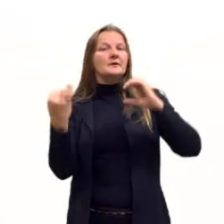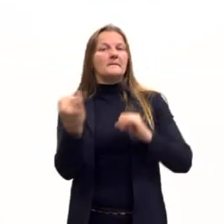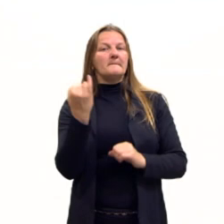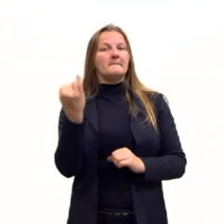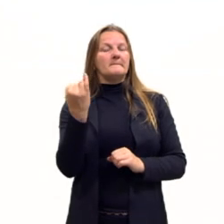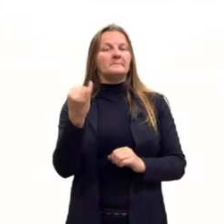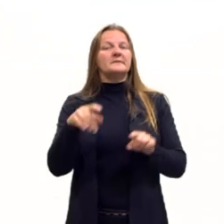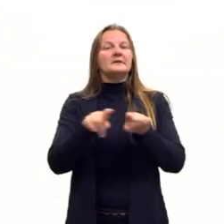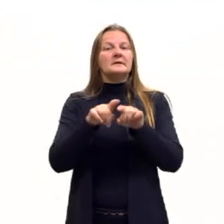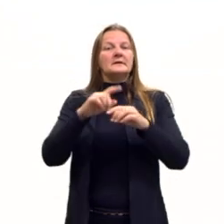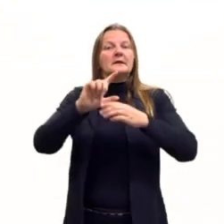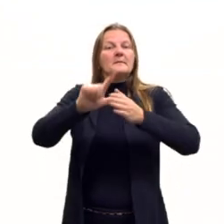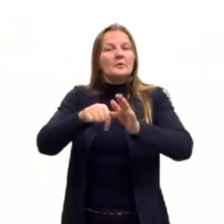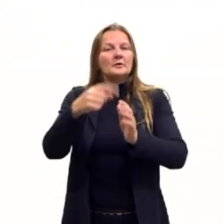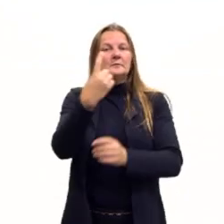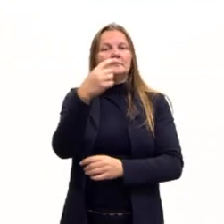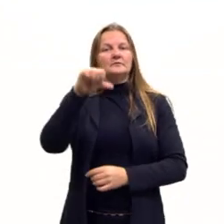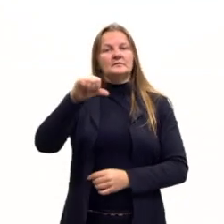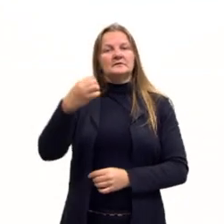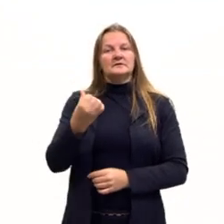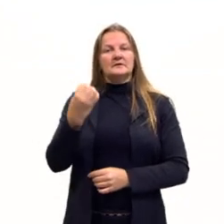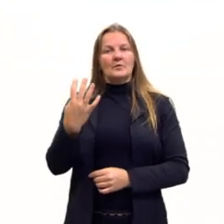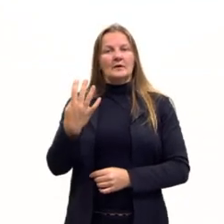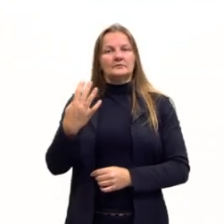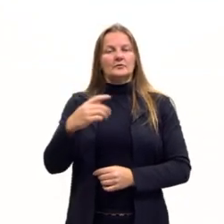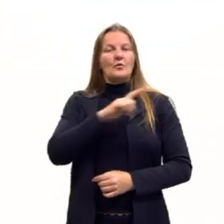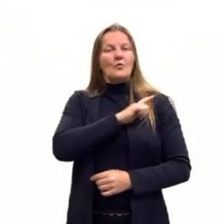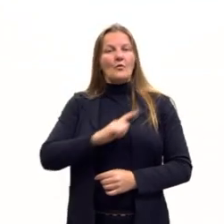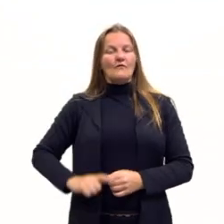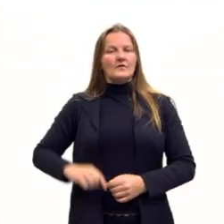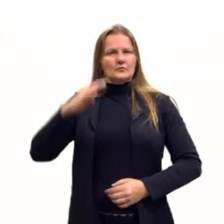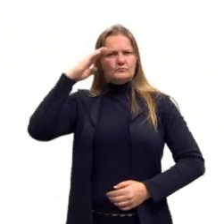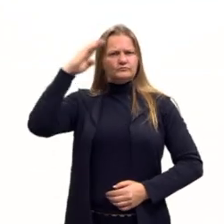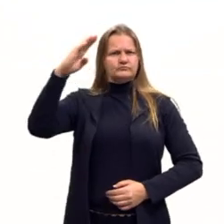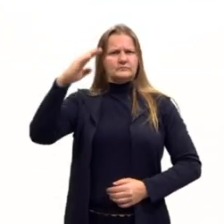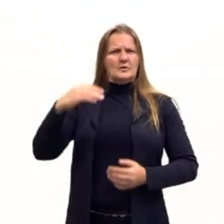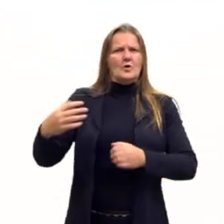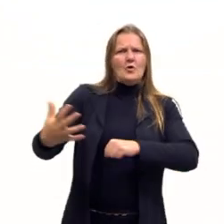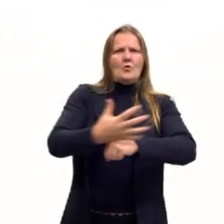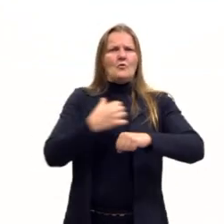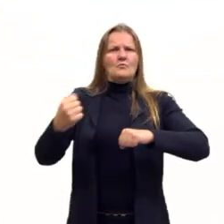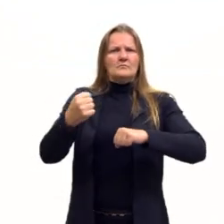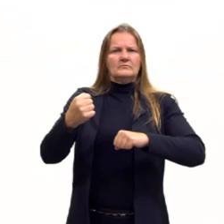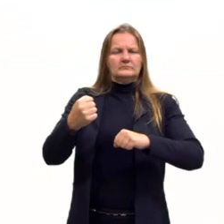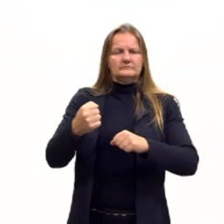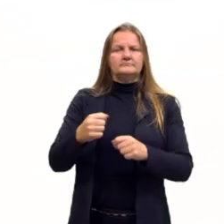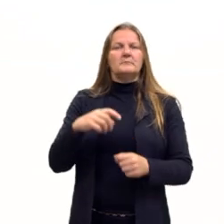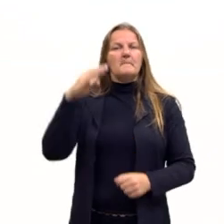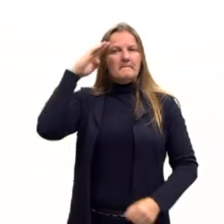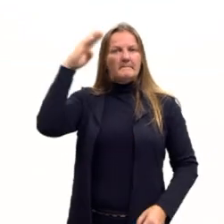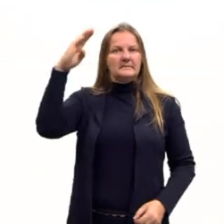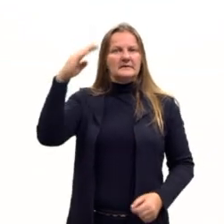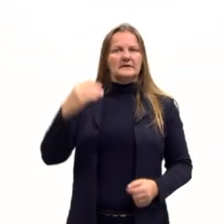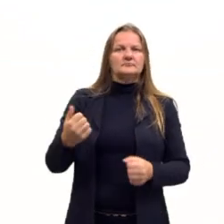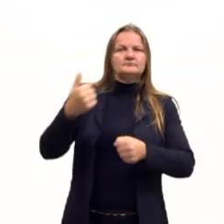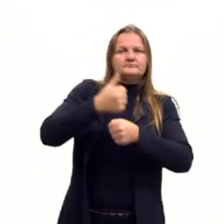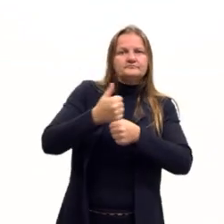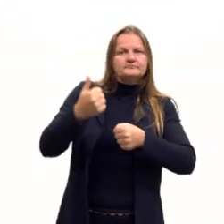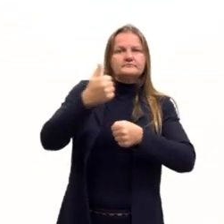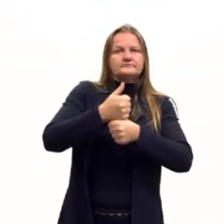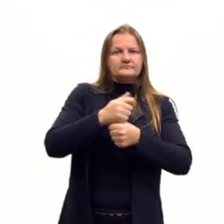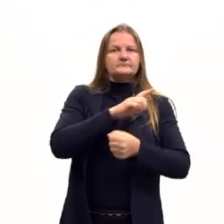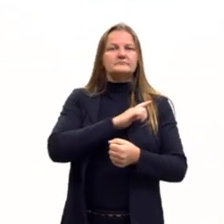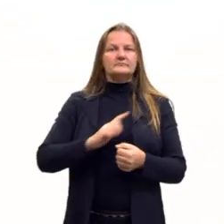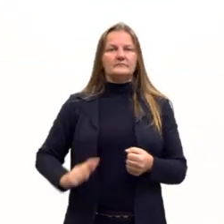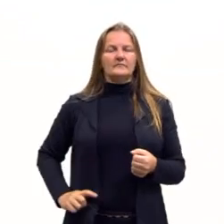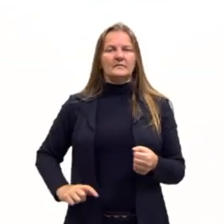governos militares, né, em 64, então, nós tivemos o golpe militar, né, entra no poder desses militares. E aí,